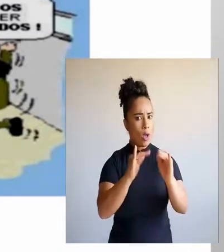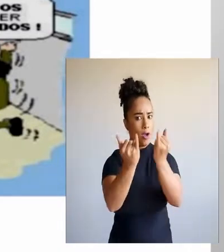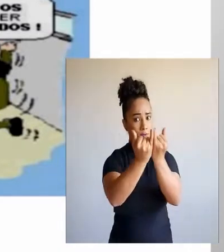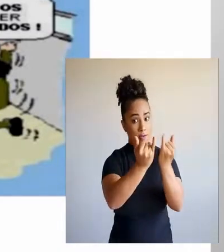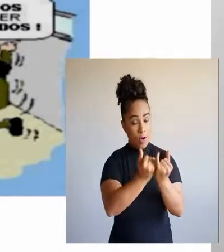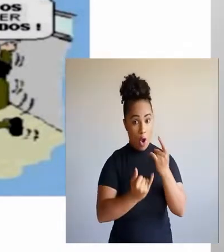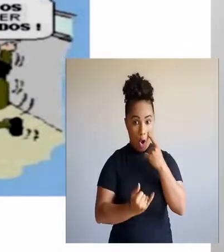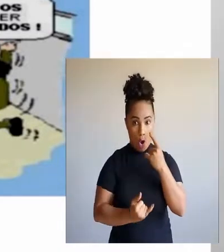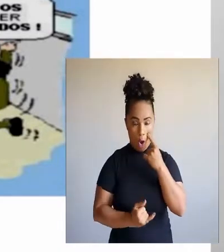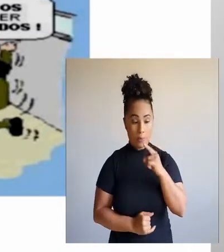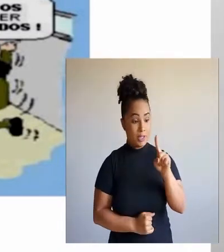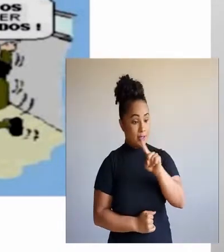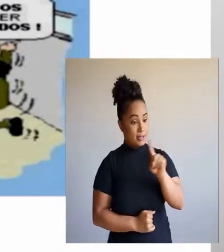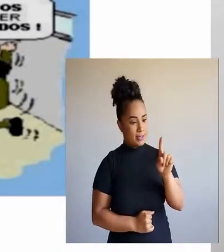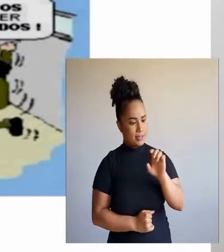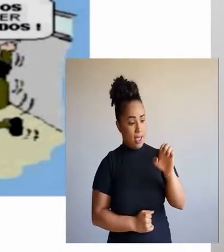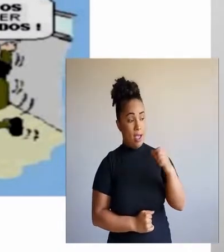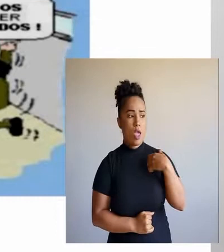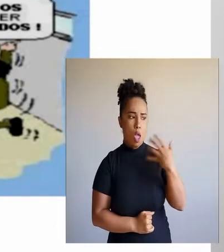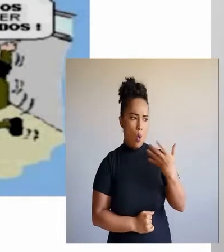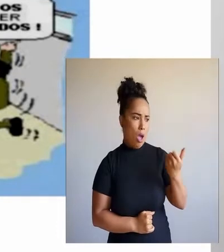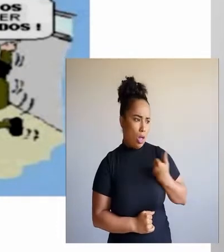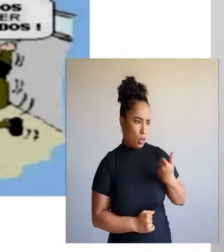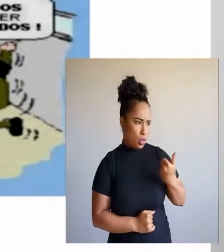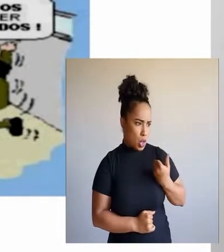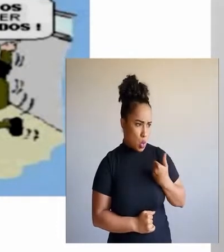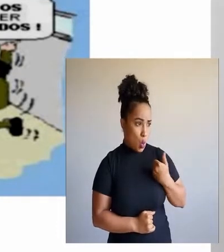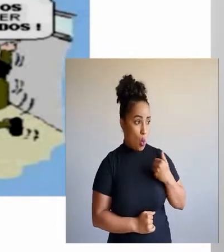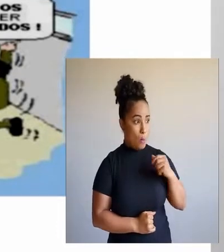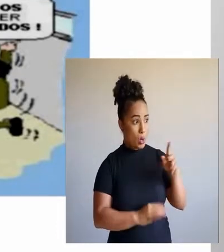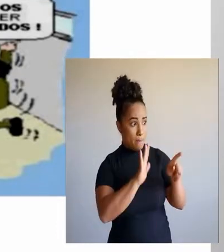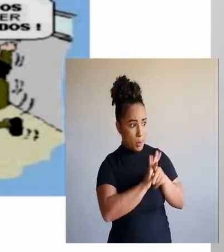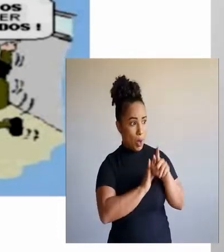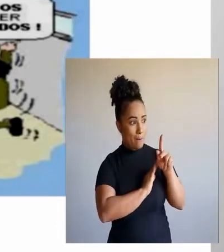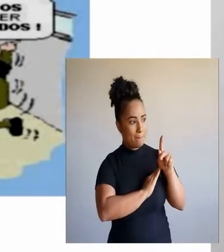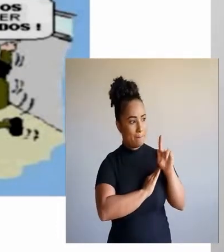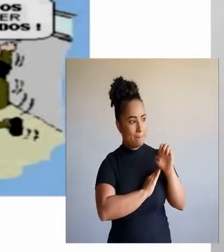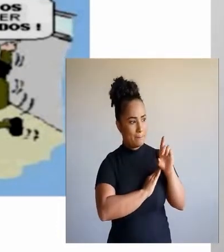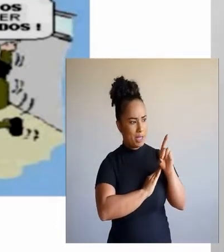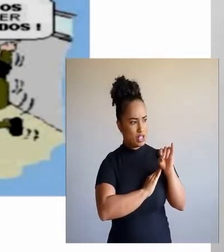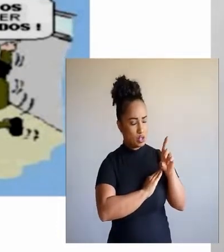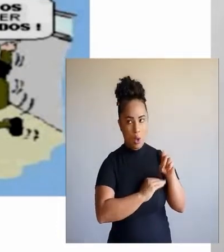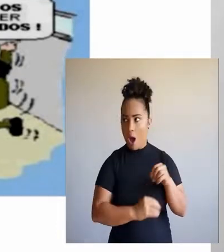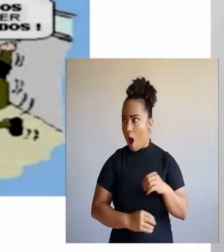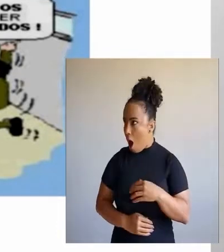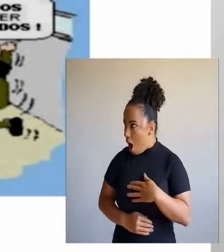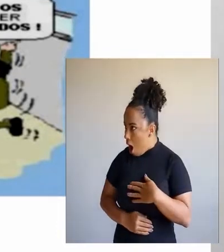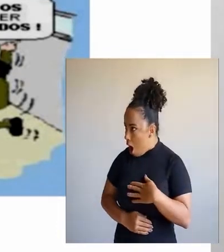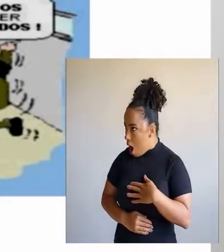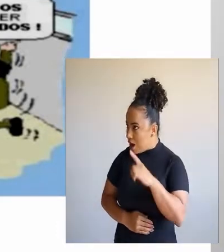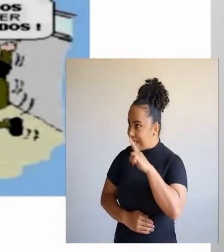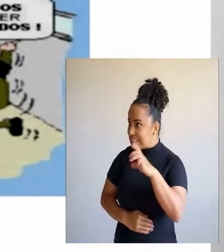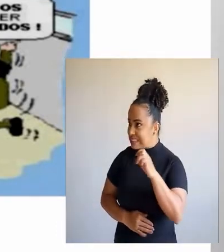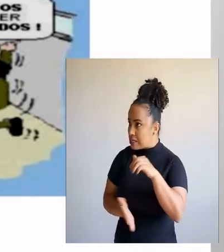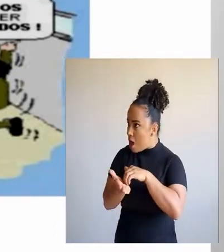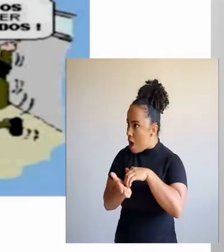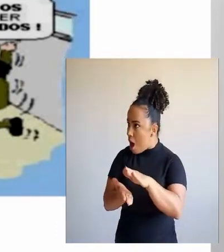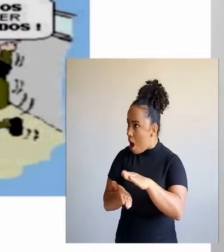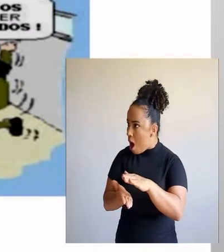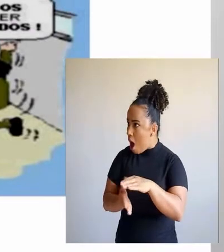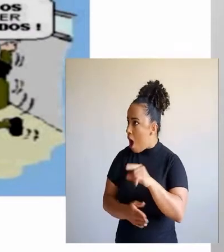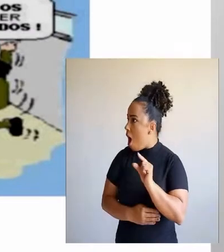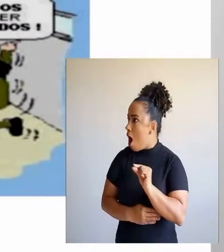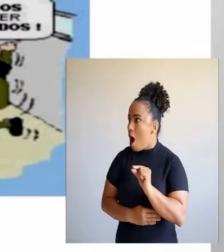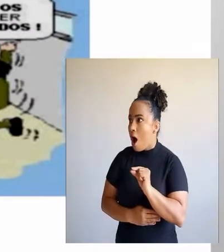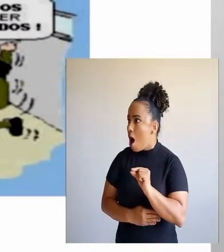Zé, quero o número deste pedido. Despedido? O Zé, o quê?